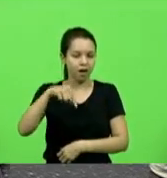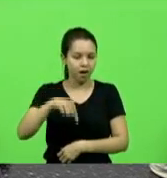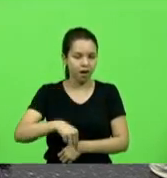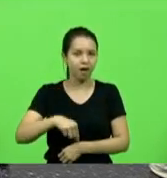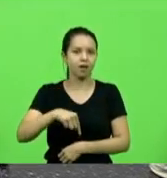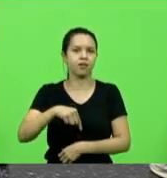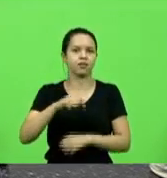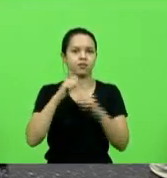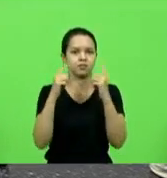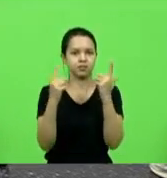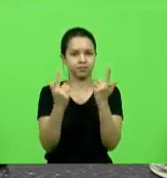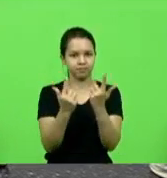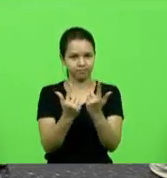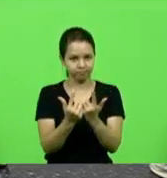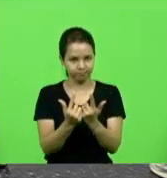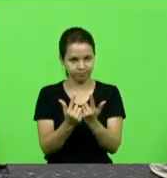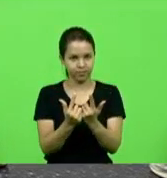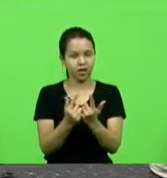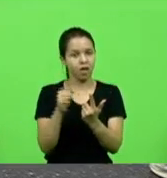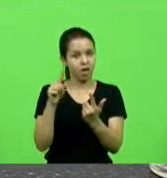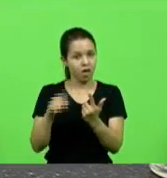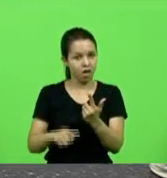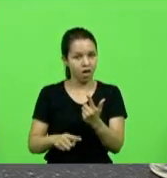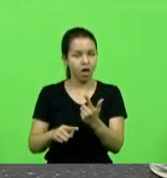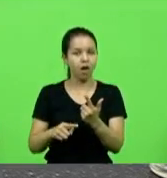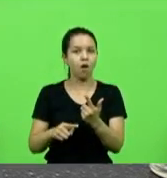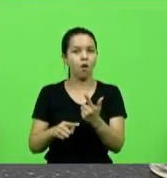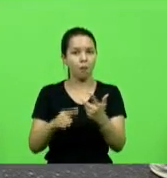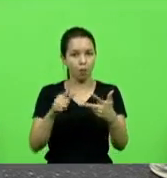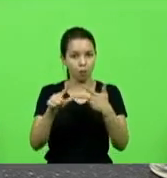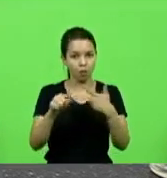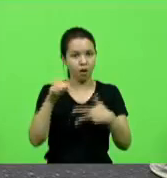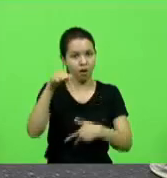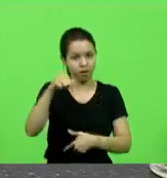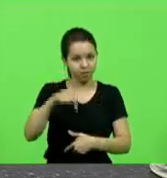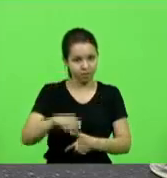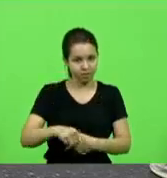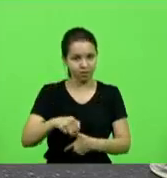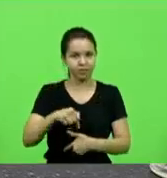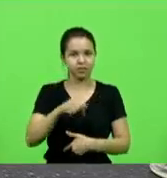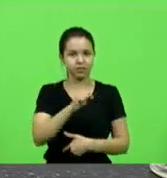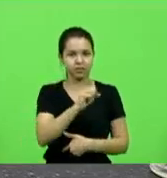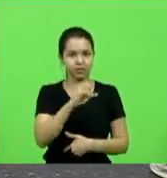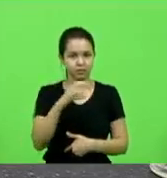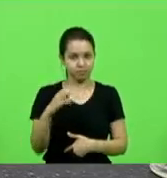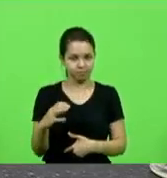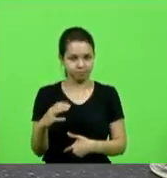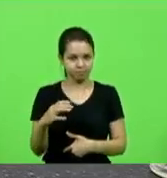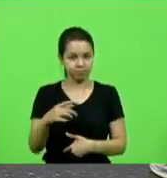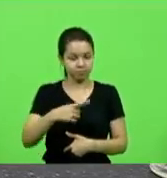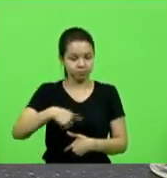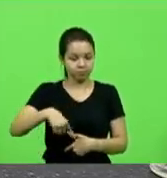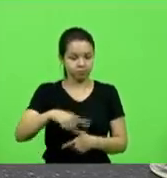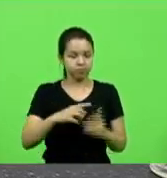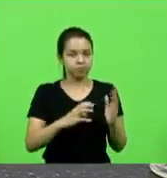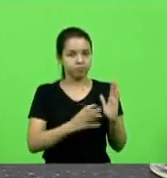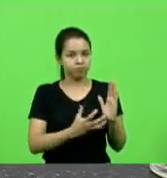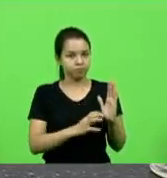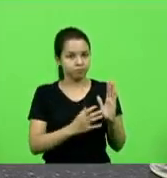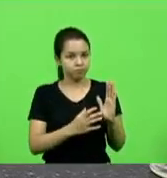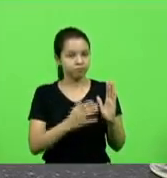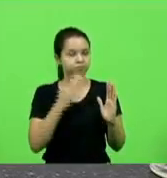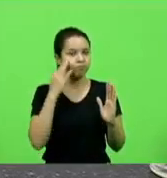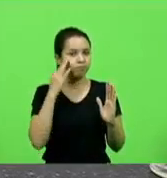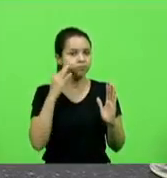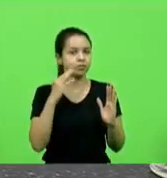Catarina a nossa bancada também entendeu e aqui deputado Volney há pouco